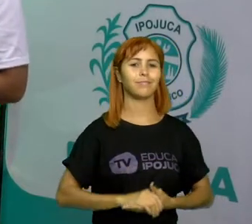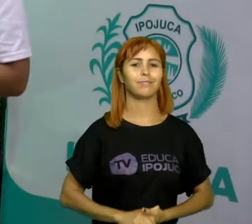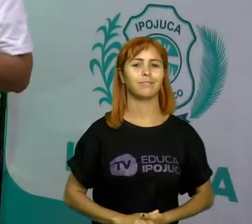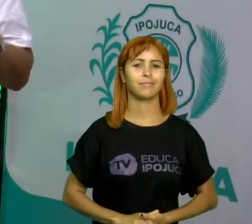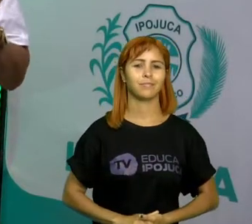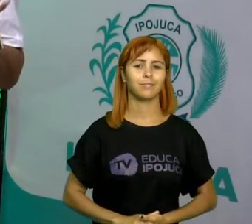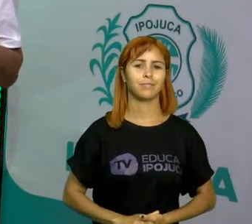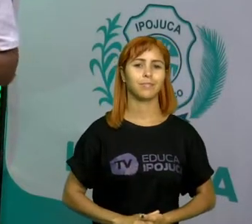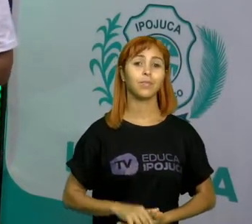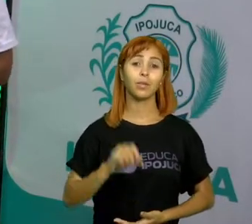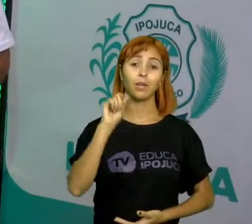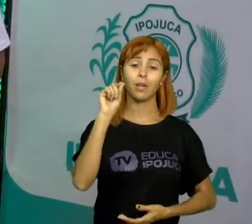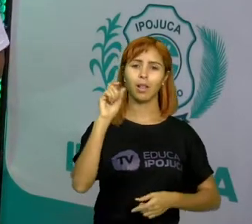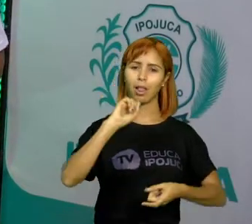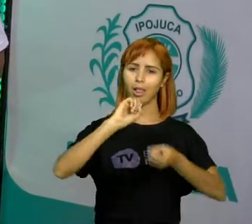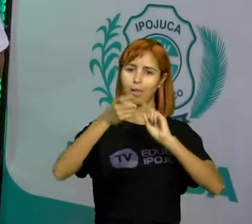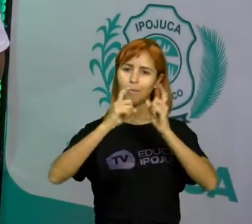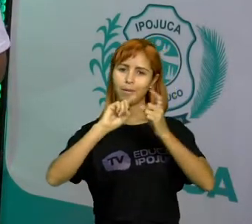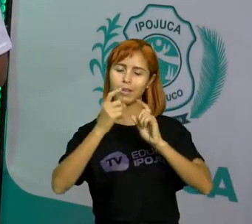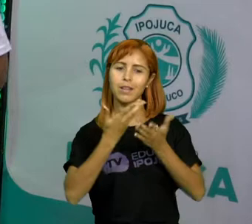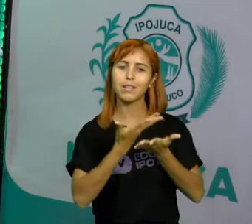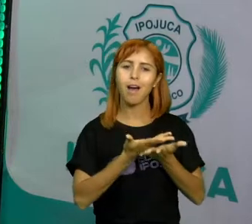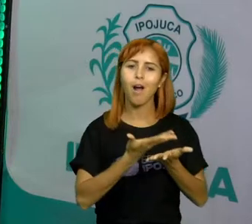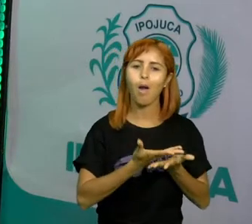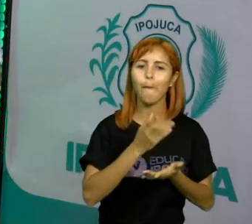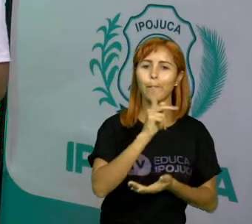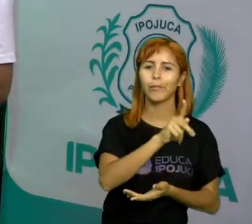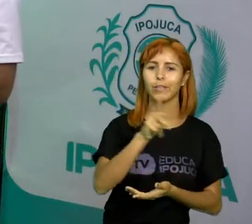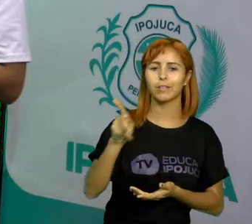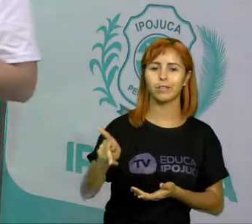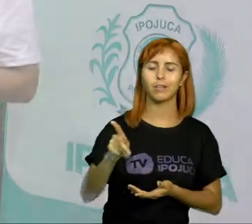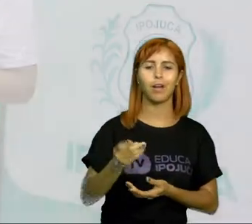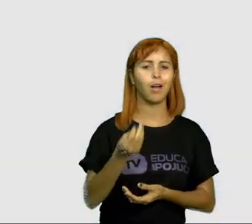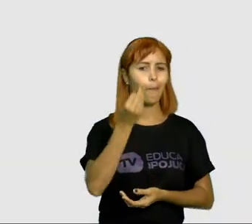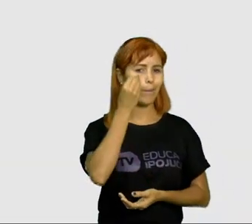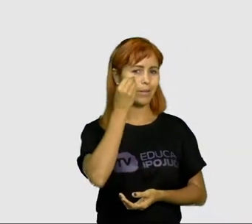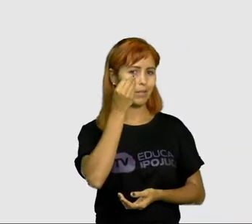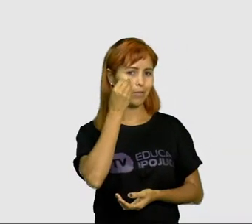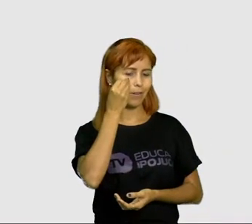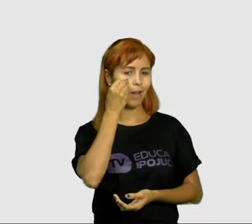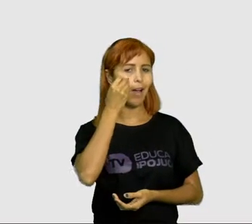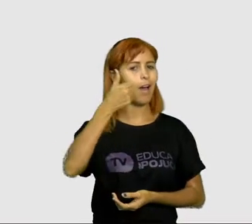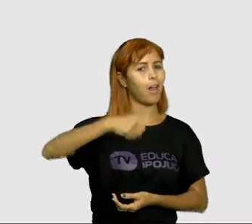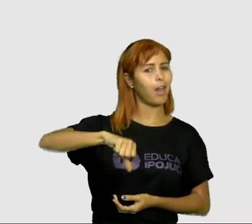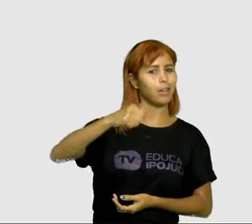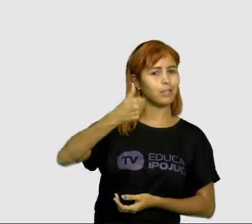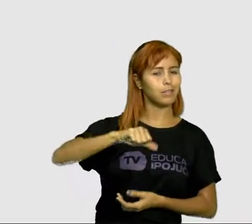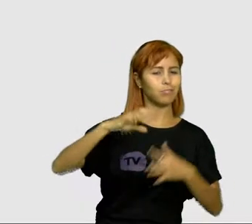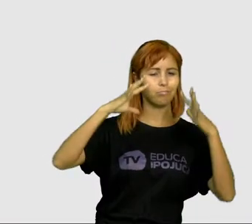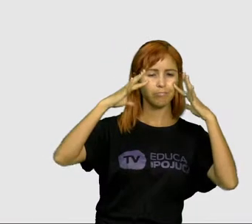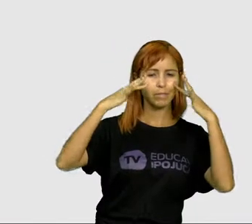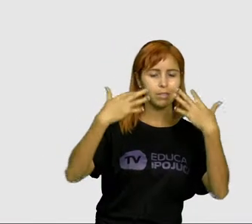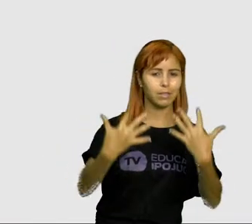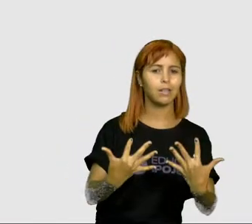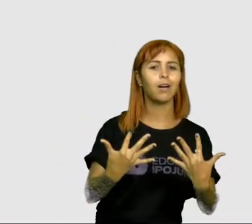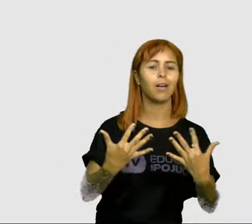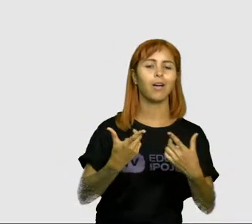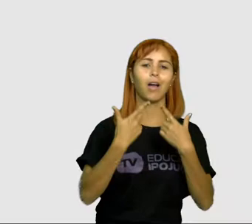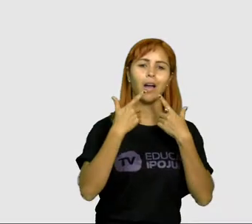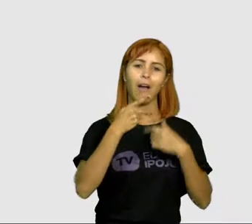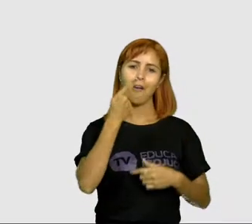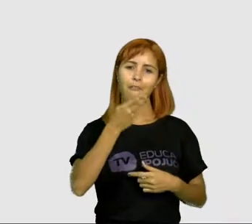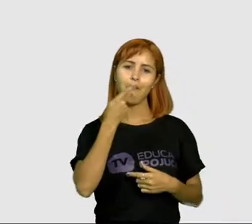O que iremos debater nessa aula, professora? Observar e analisar com atenção, fala de